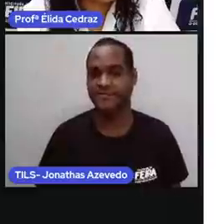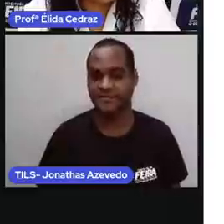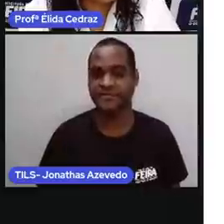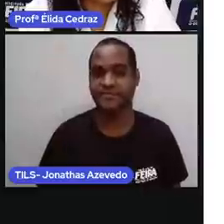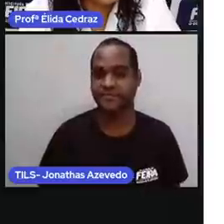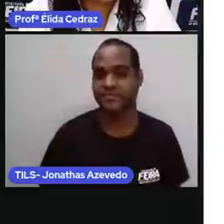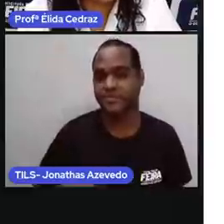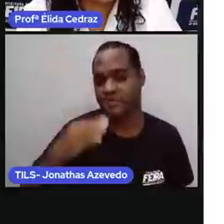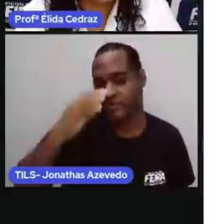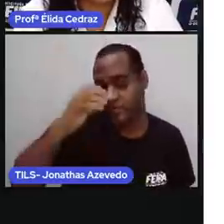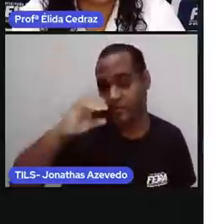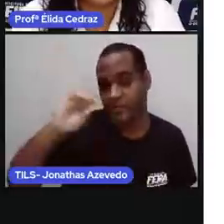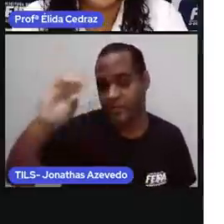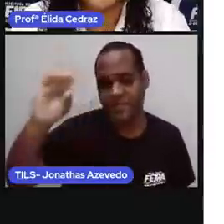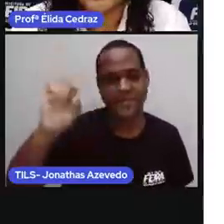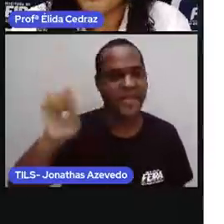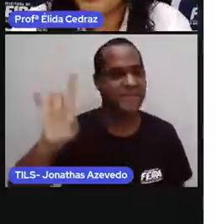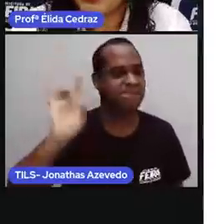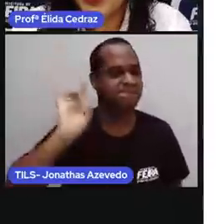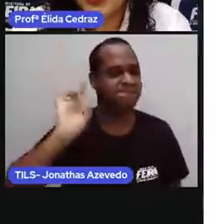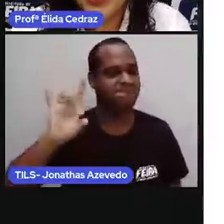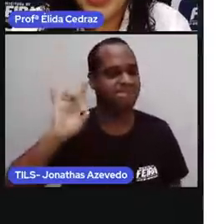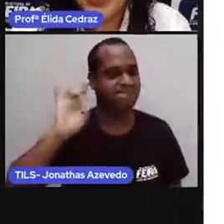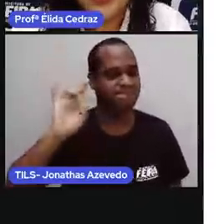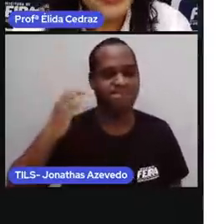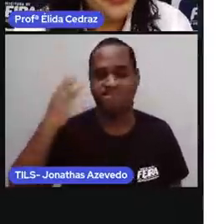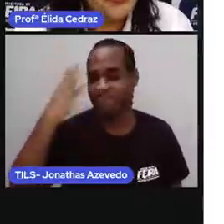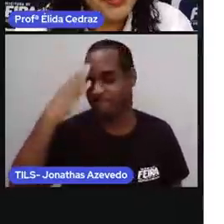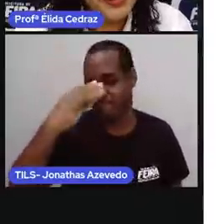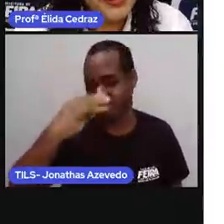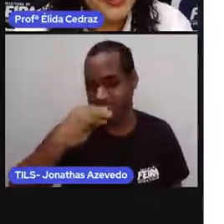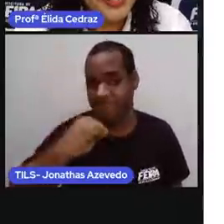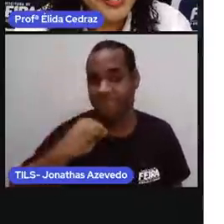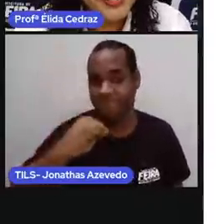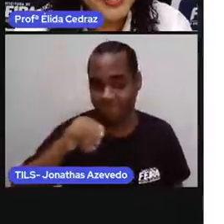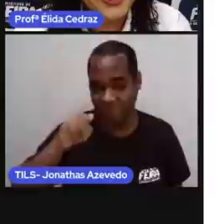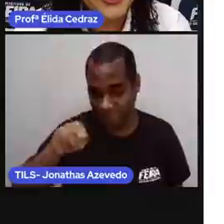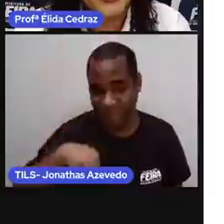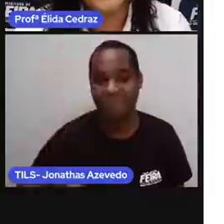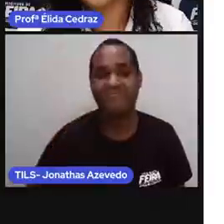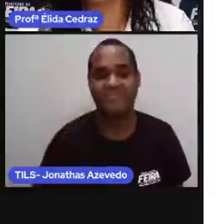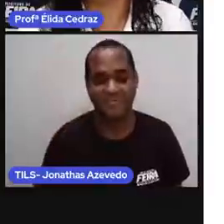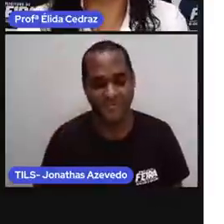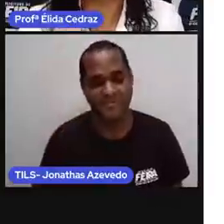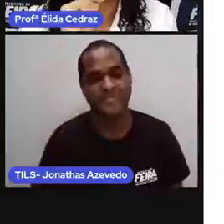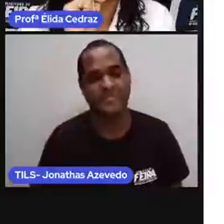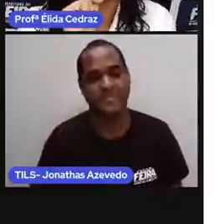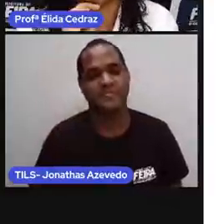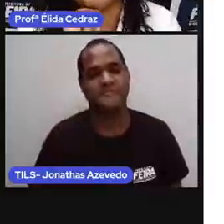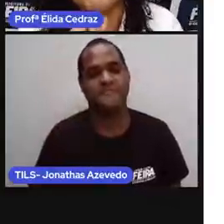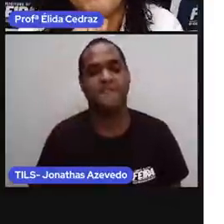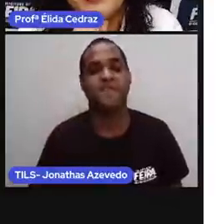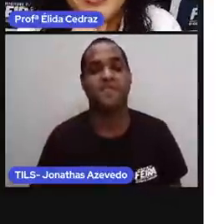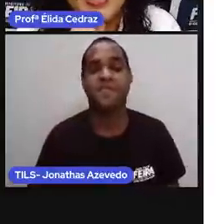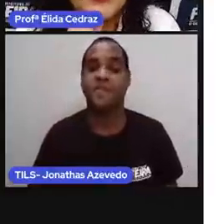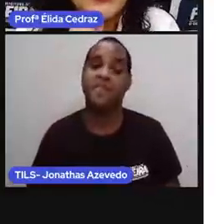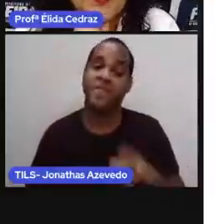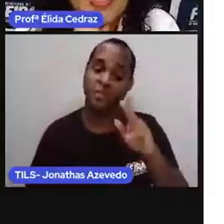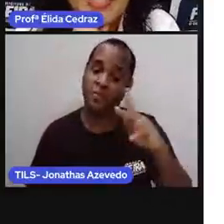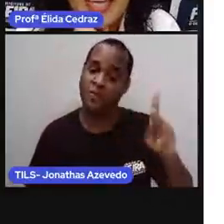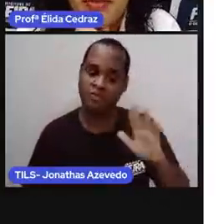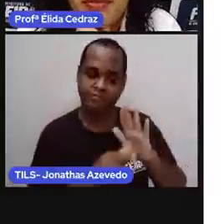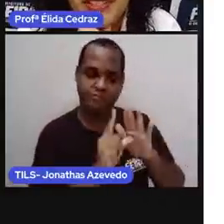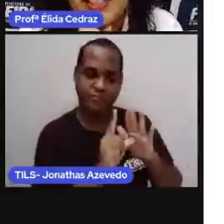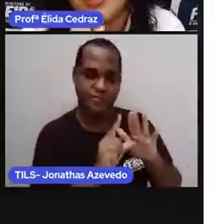fantástico. Muito lindo o elefante, né, gente? Aí, olha que a Pró falou mais cedo